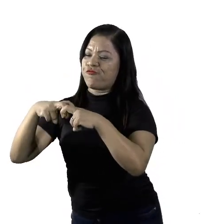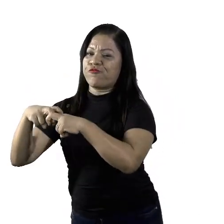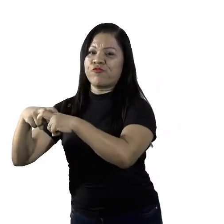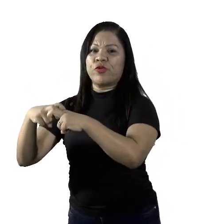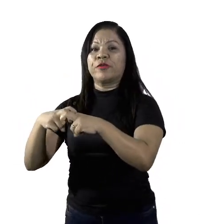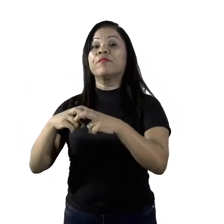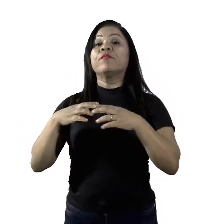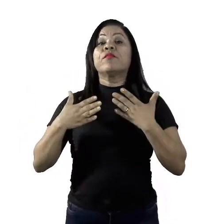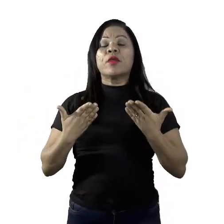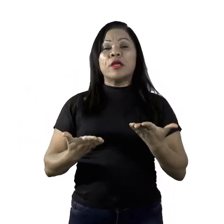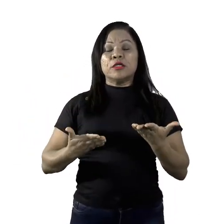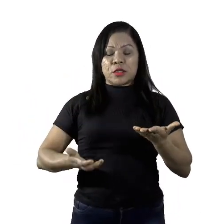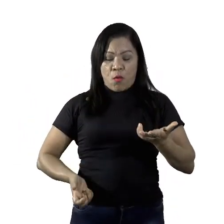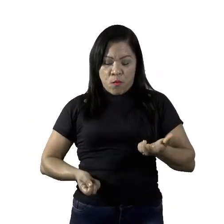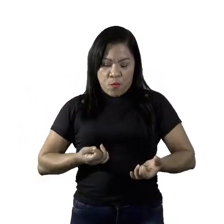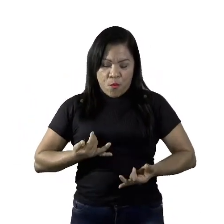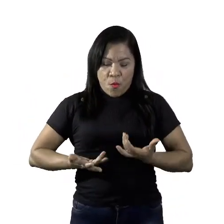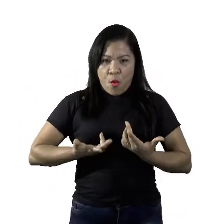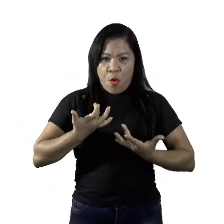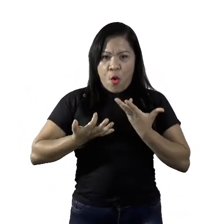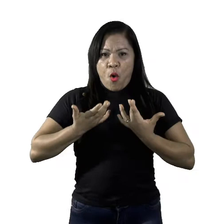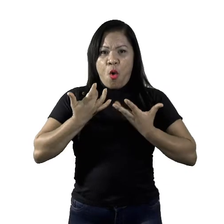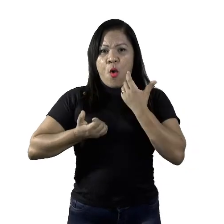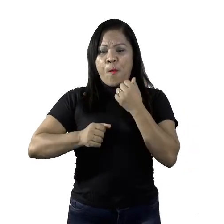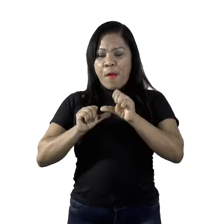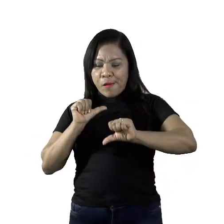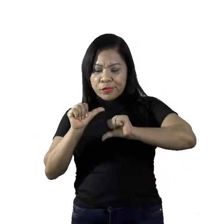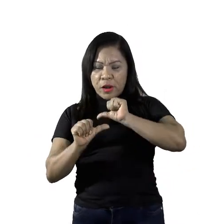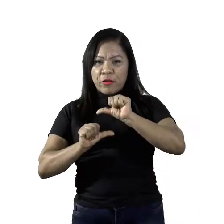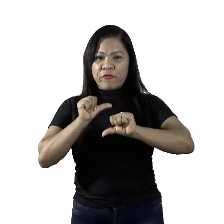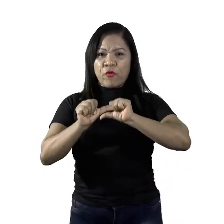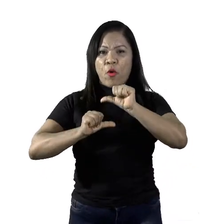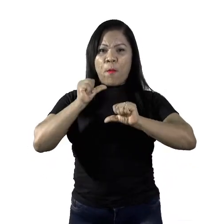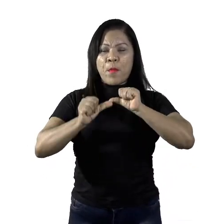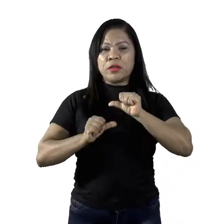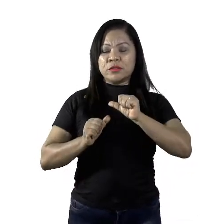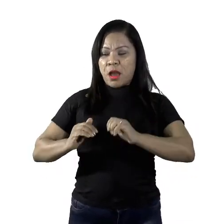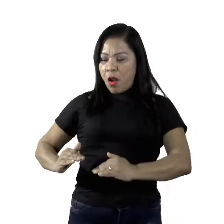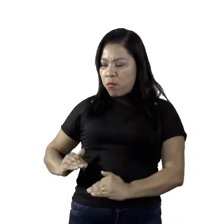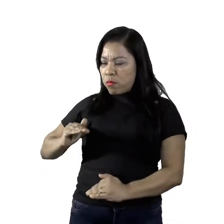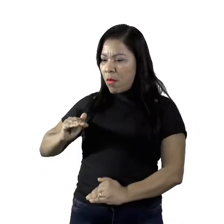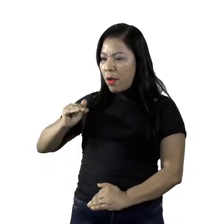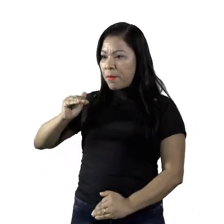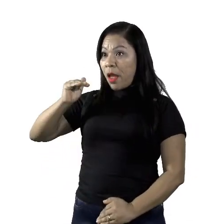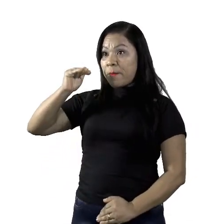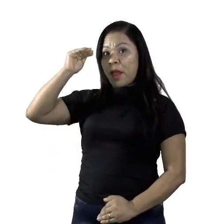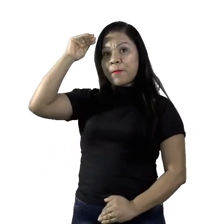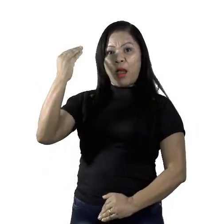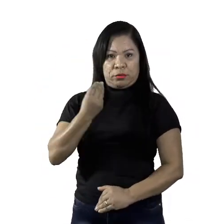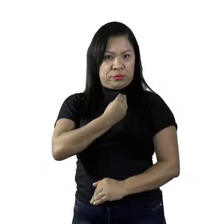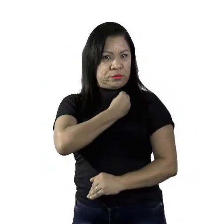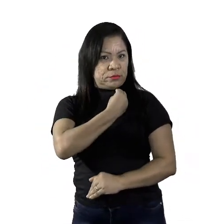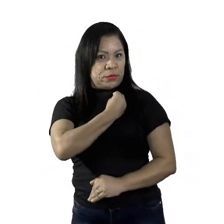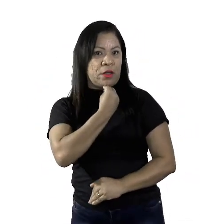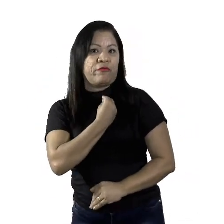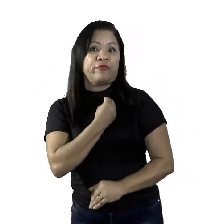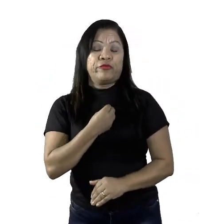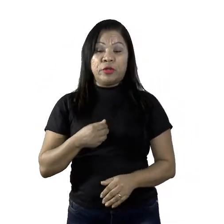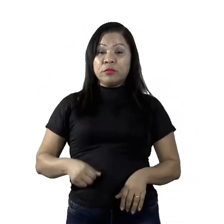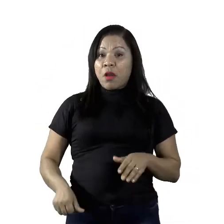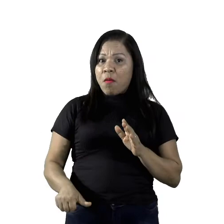hormônios, as transformações que acontecem em cada fase de nossa vida, principalmente durante a adolescência.